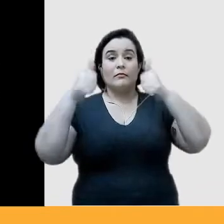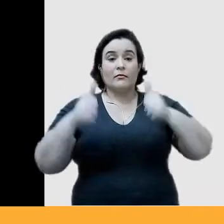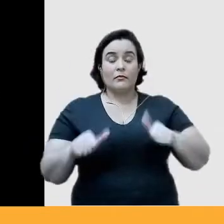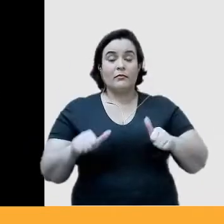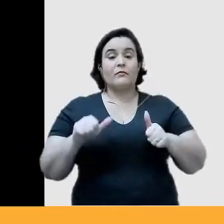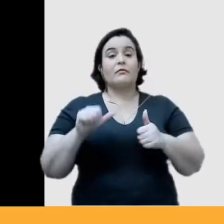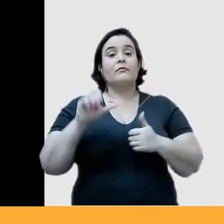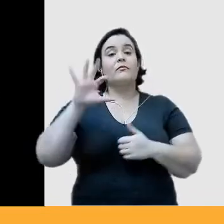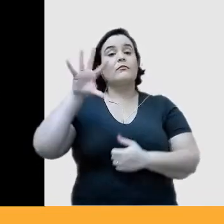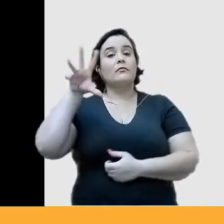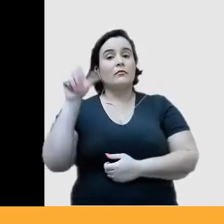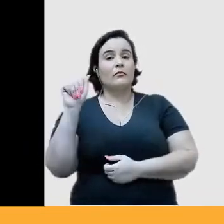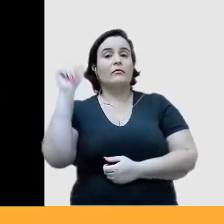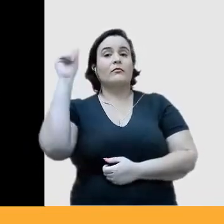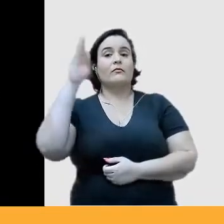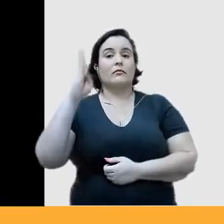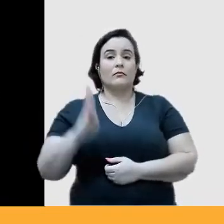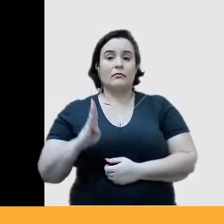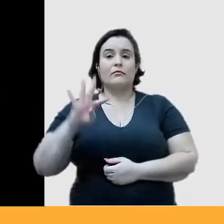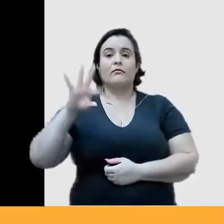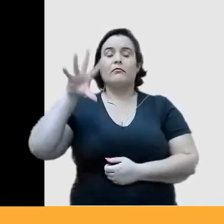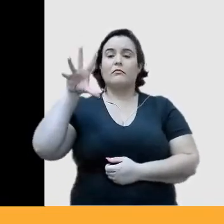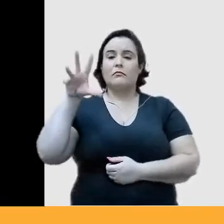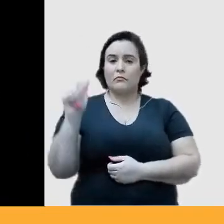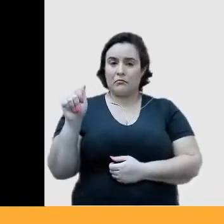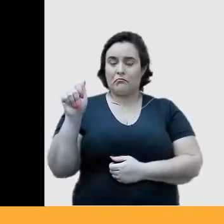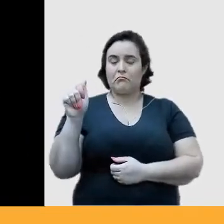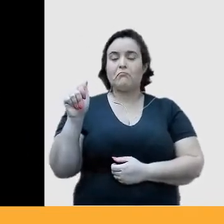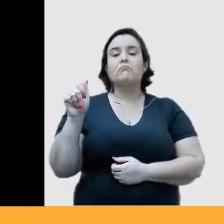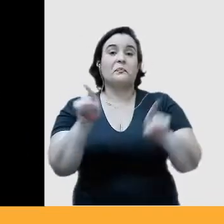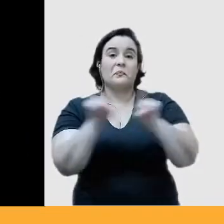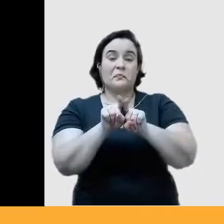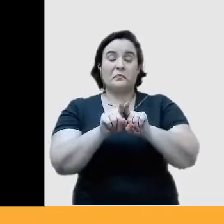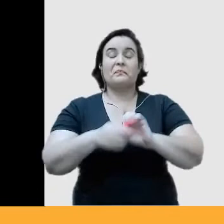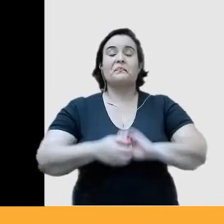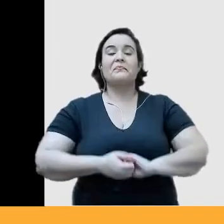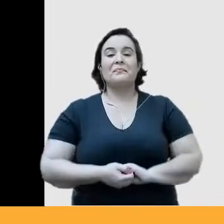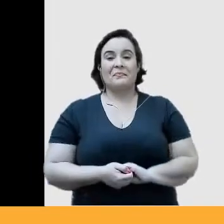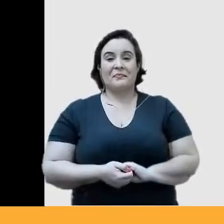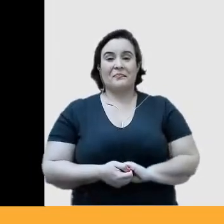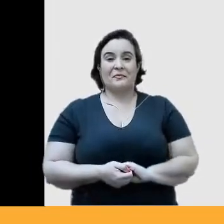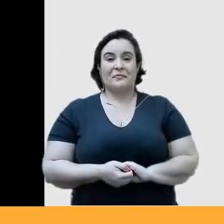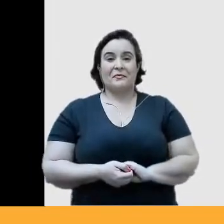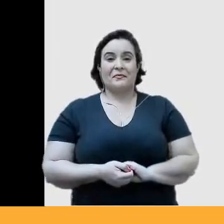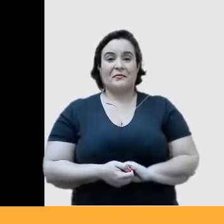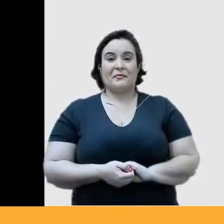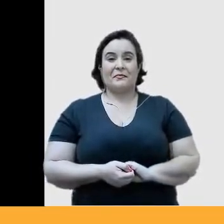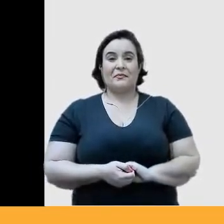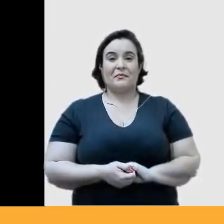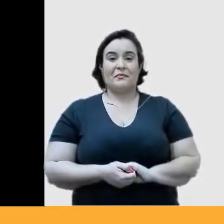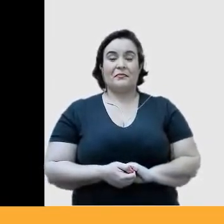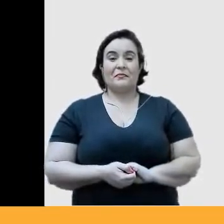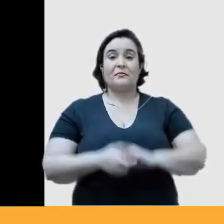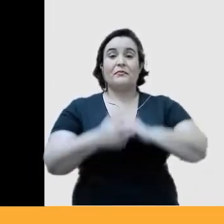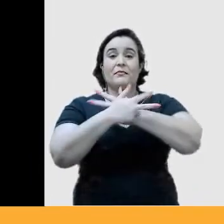-brasileira e afro-africana, religiosas e tal. O Coisa de Criouro